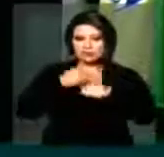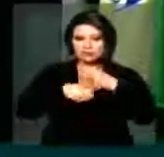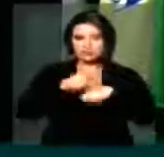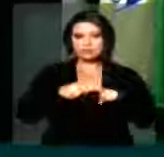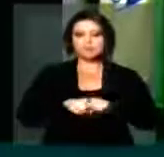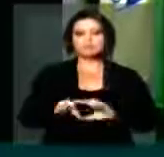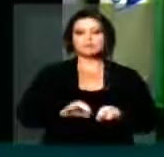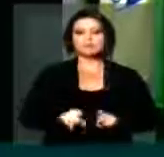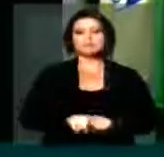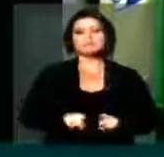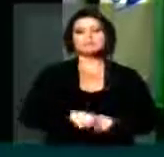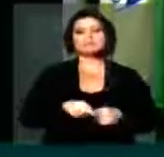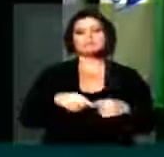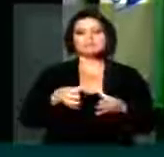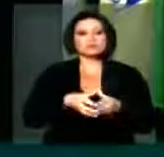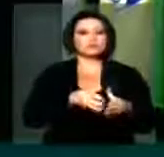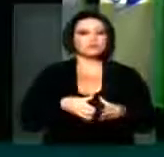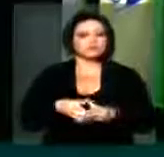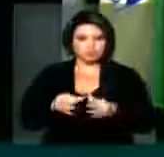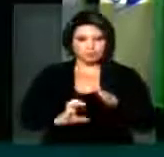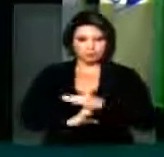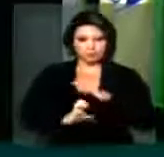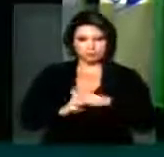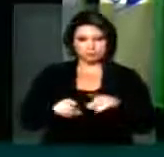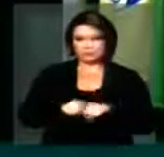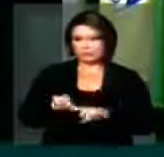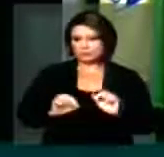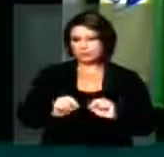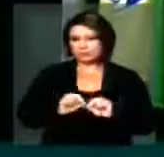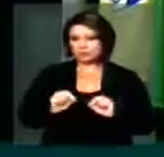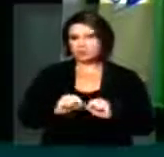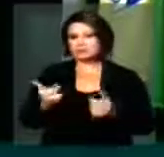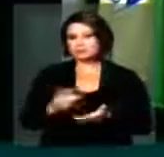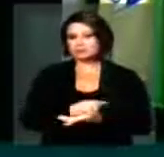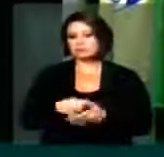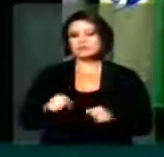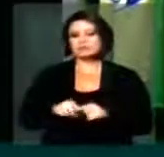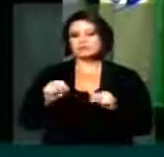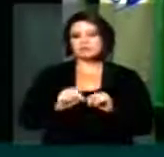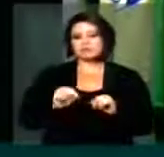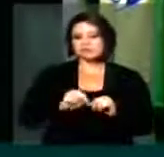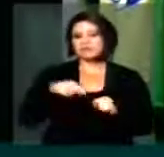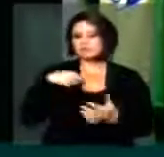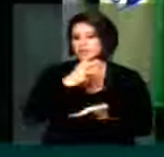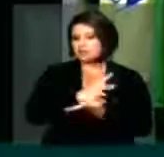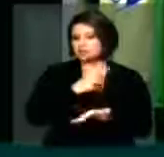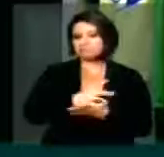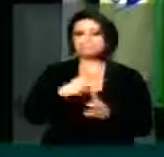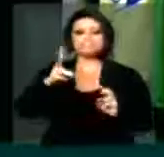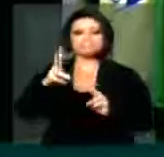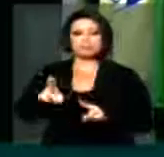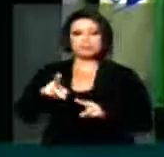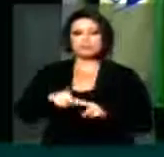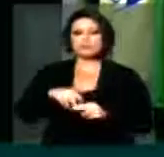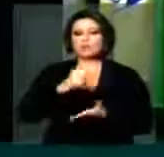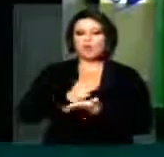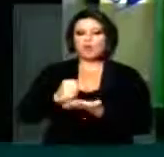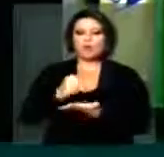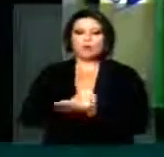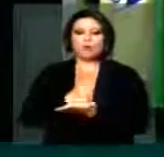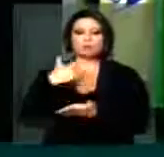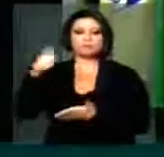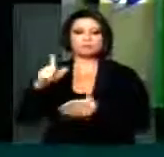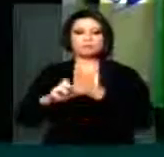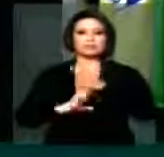conluio de empresas que supostamente se organizou para atuar no Estado tenha feito o mesmo em contratos de outros